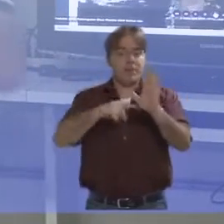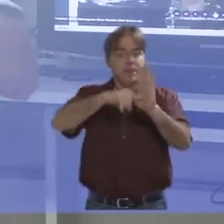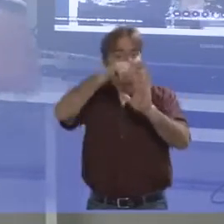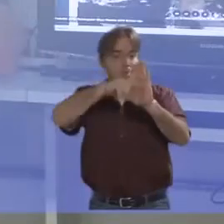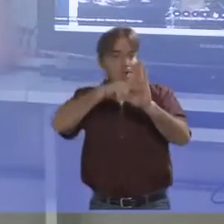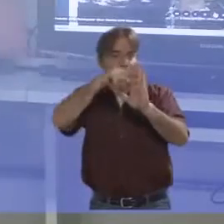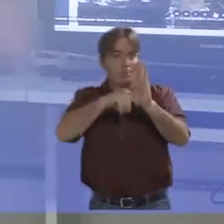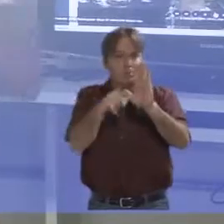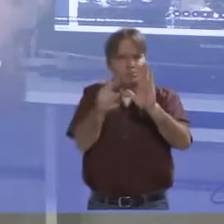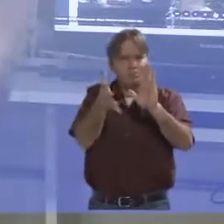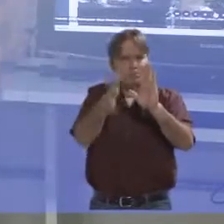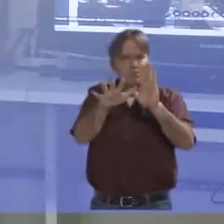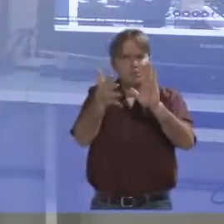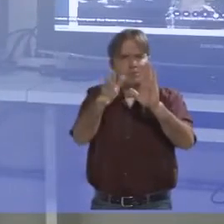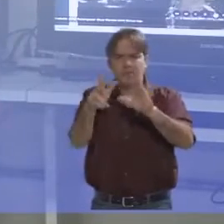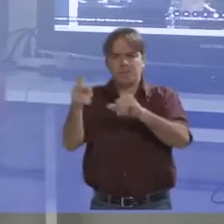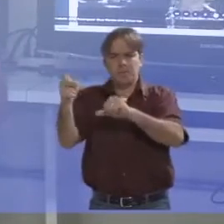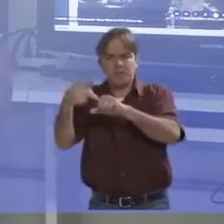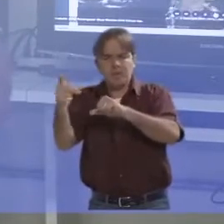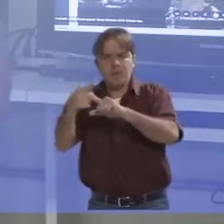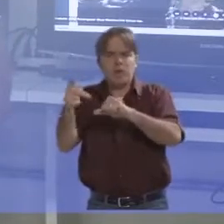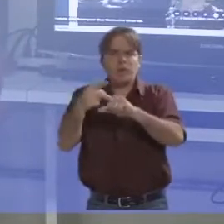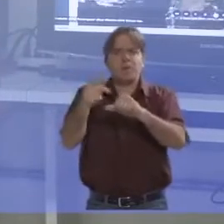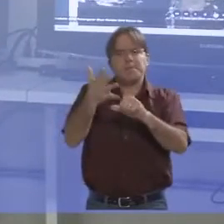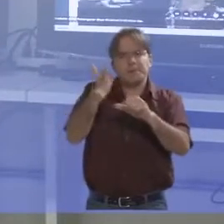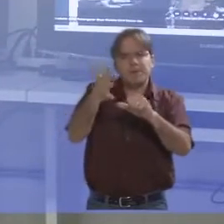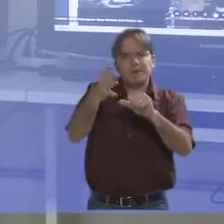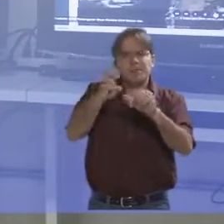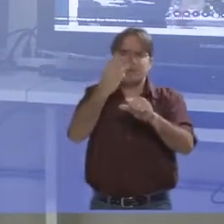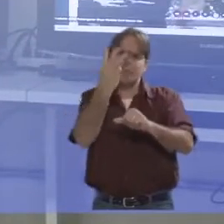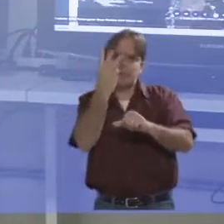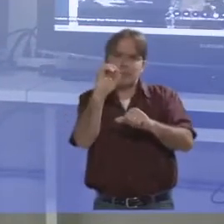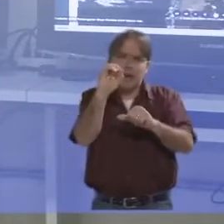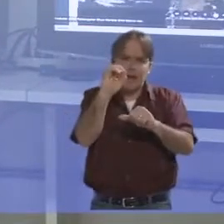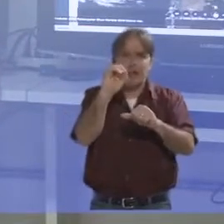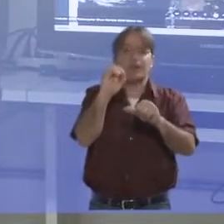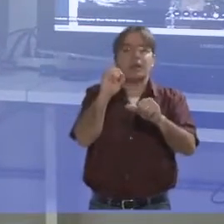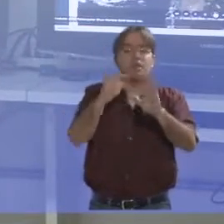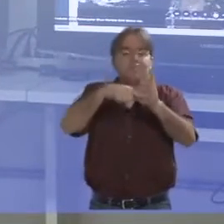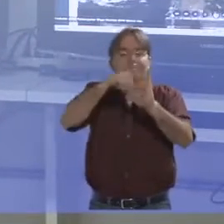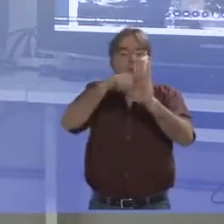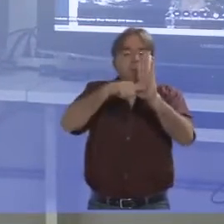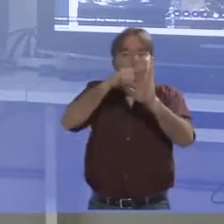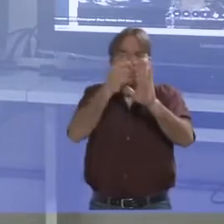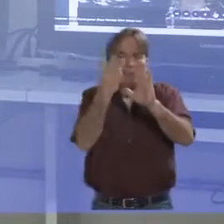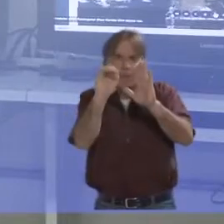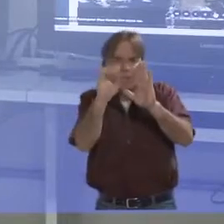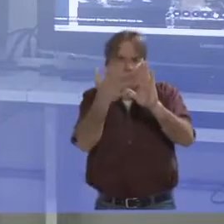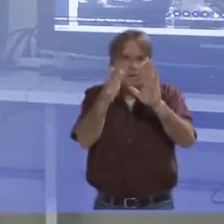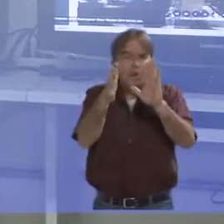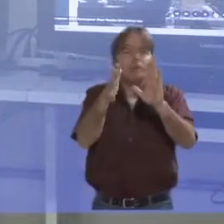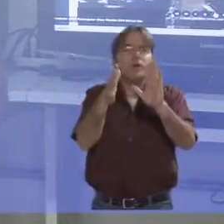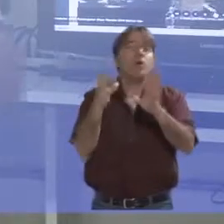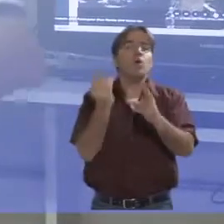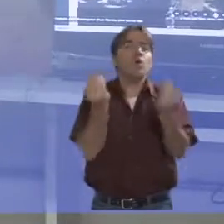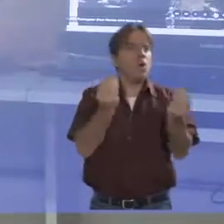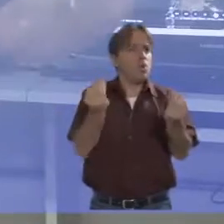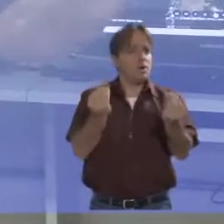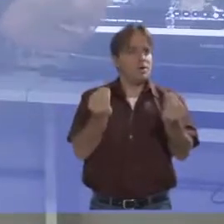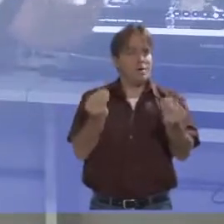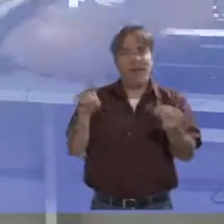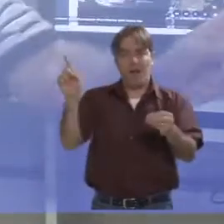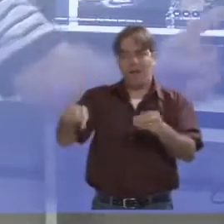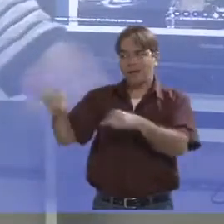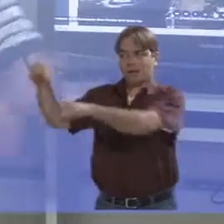foi 30 graus centígrados, para a gente chegar a essa média, essas